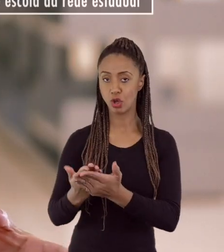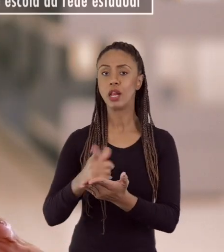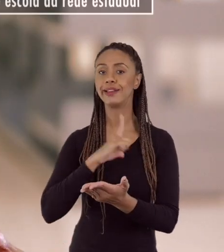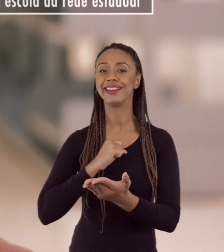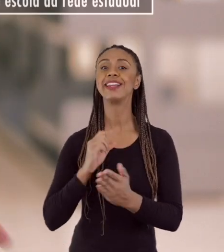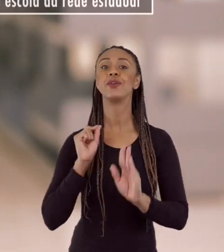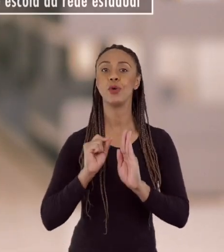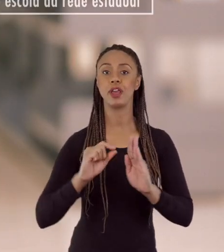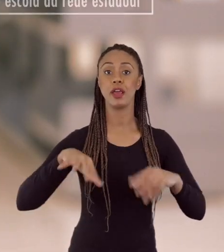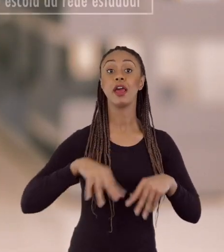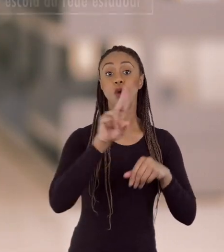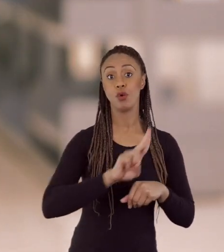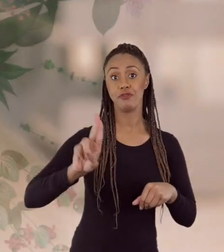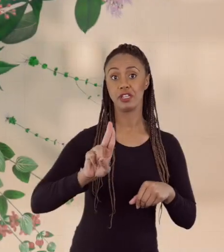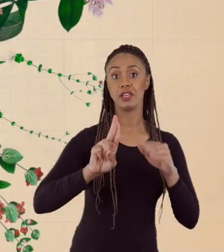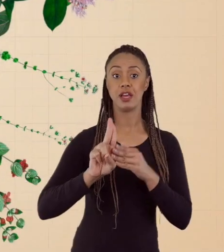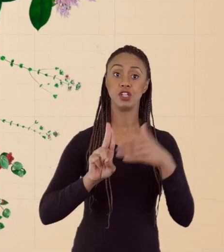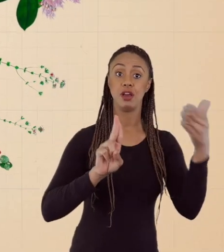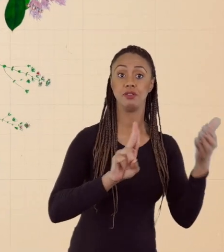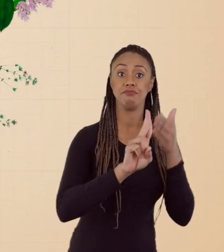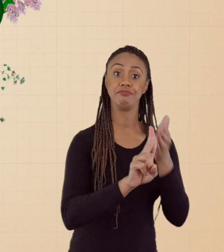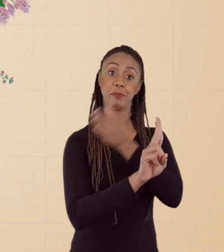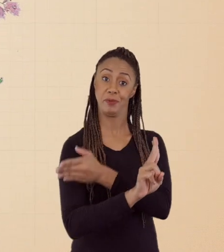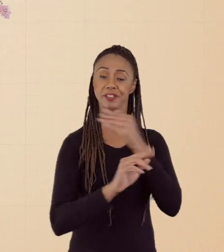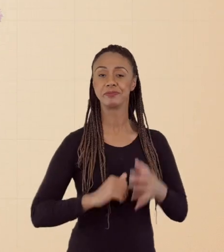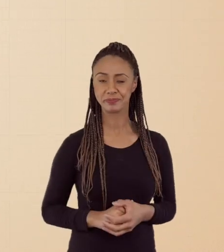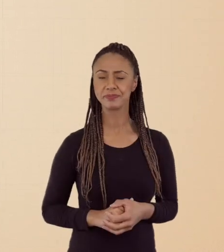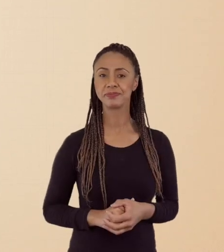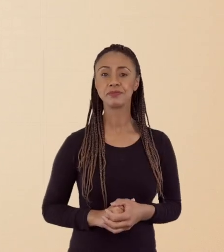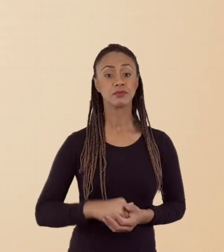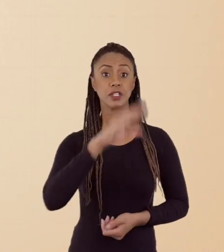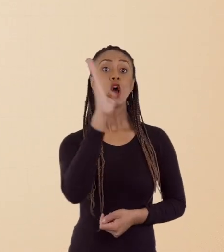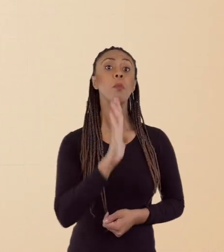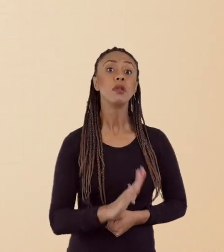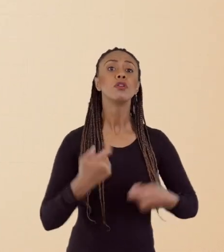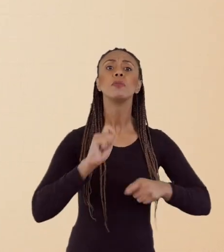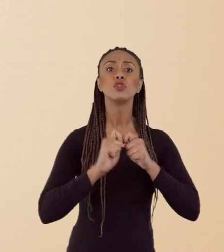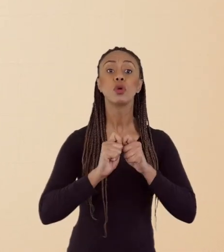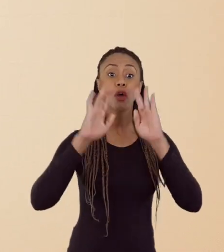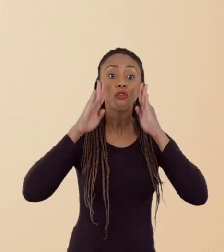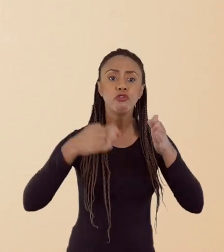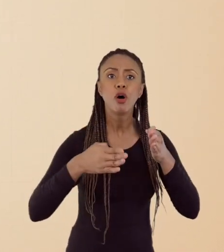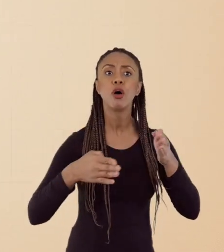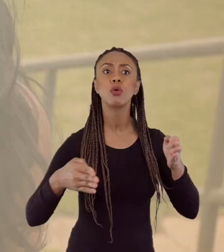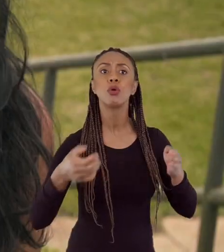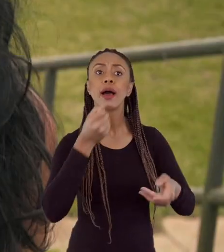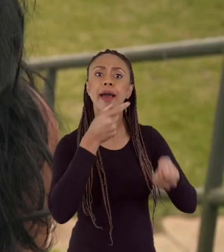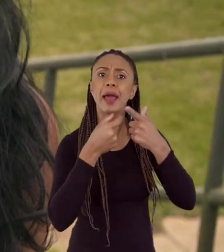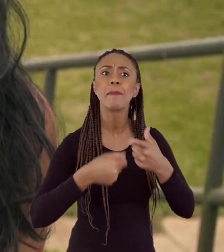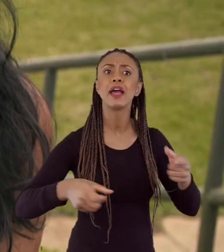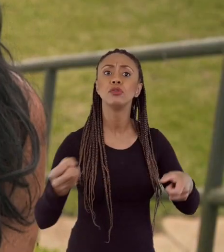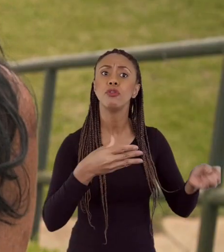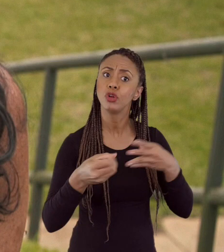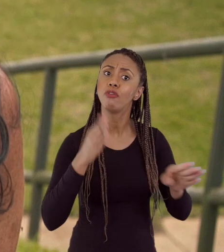universidade e depois da universidade aqui. O Brasil deveria ser o foco da descoberta de novas drogas. Nós